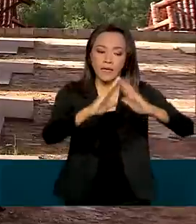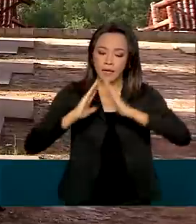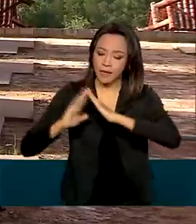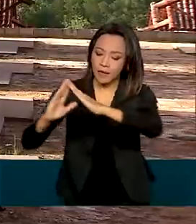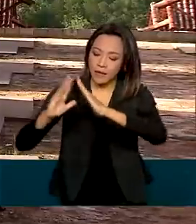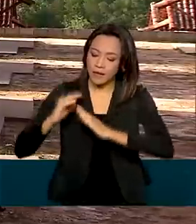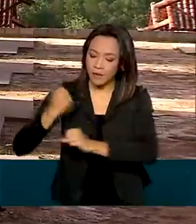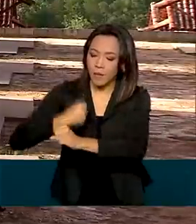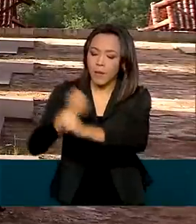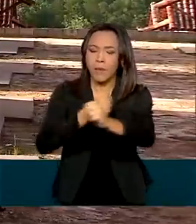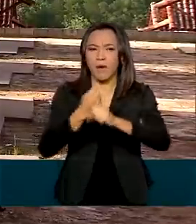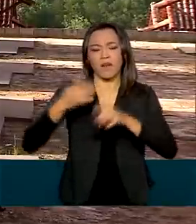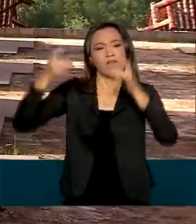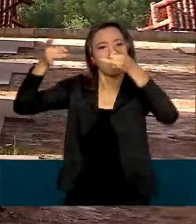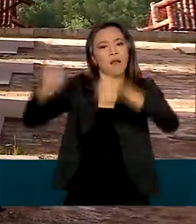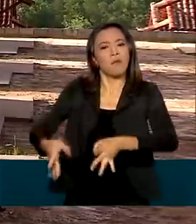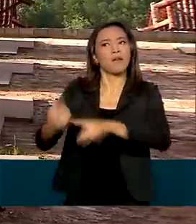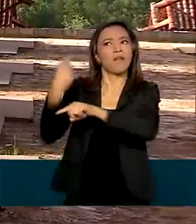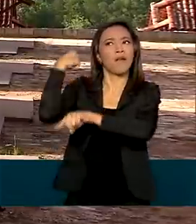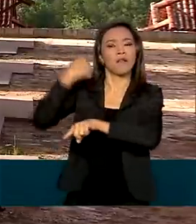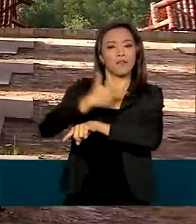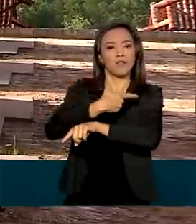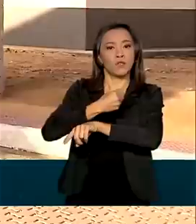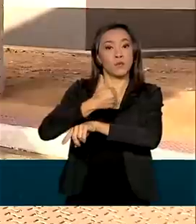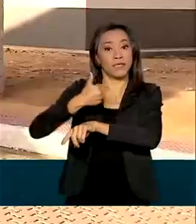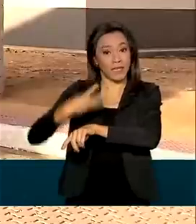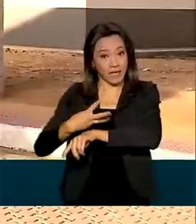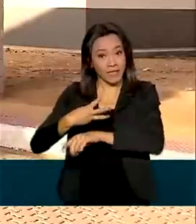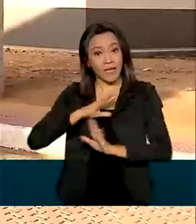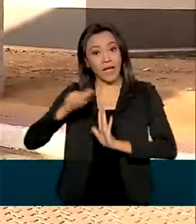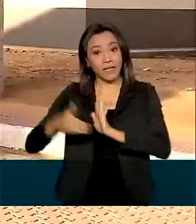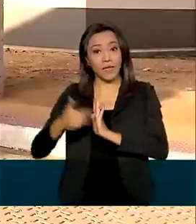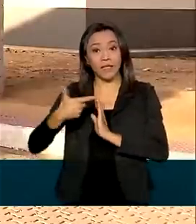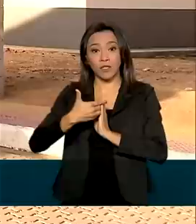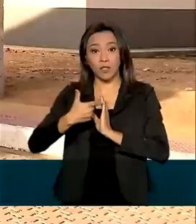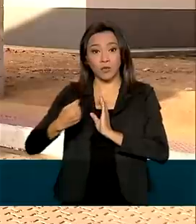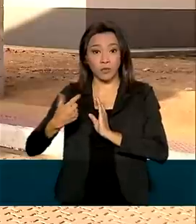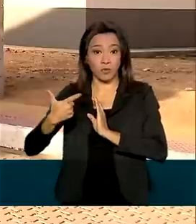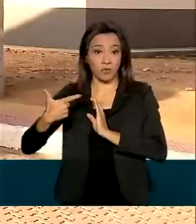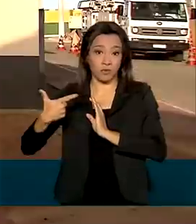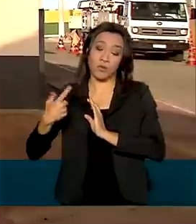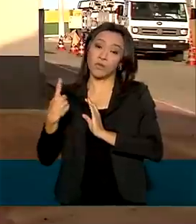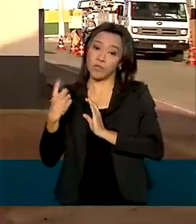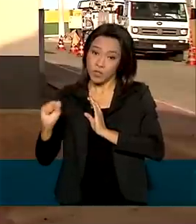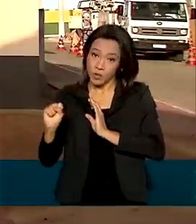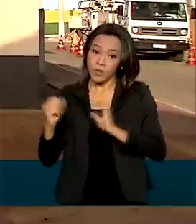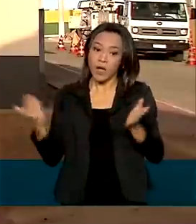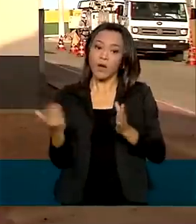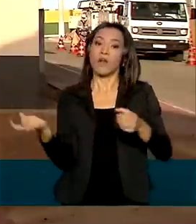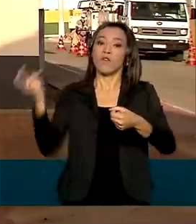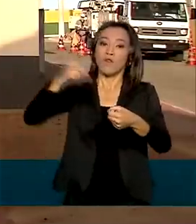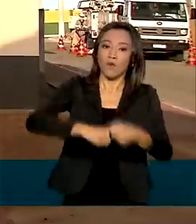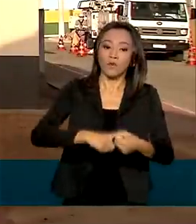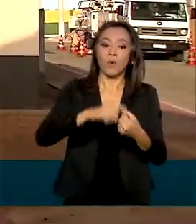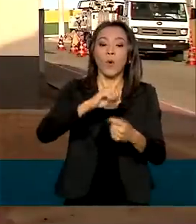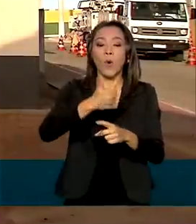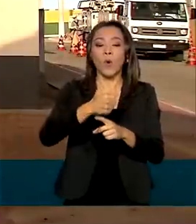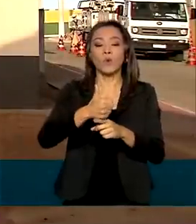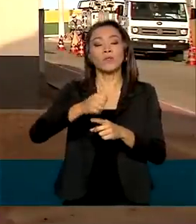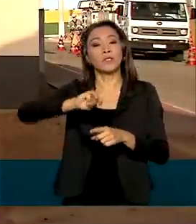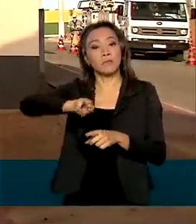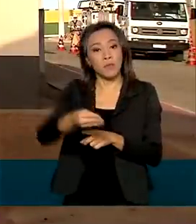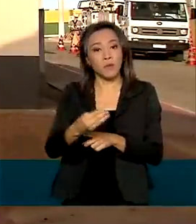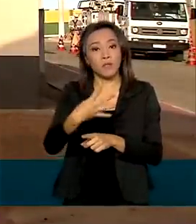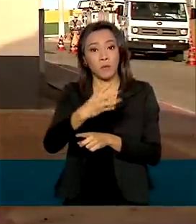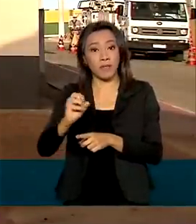Mateus ficaram paralisadas de 2013 a 2018 e foram retomadas após investimentos de 11 milhões e 400 mil